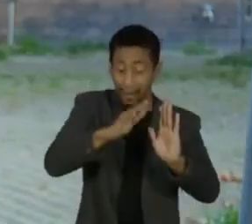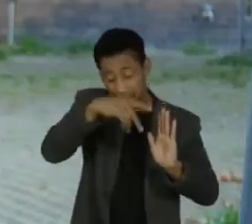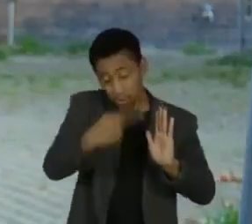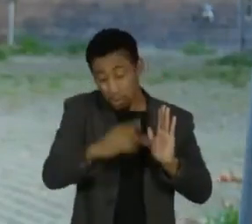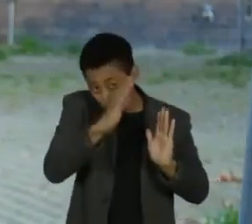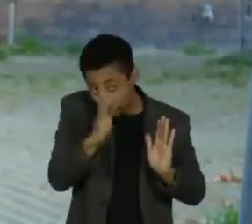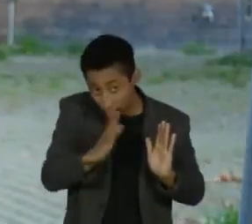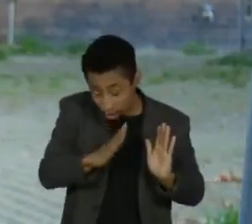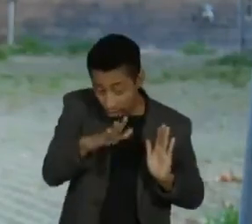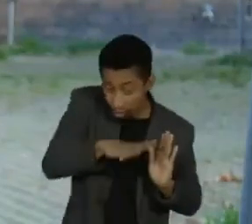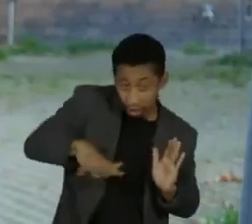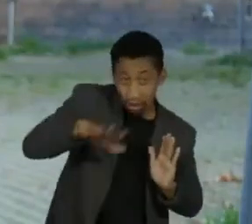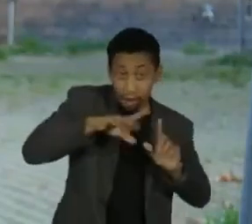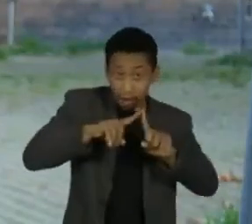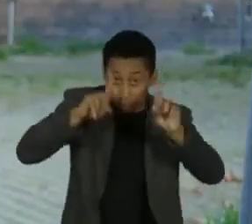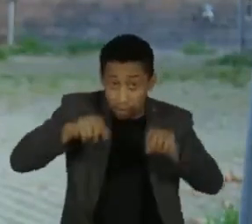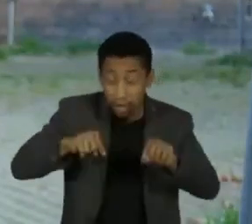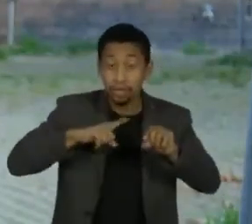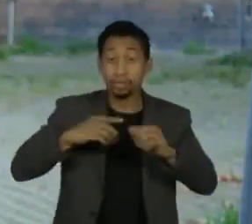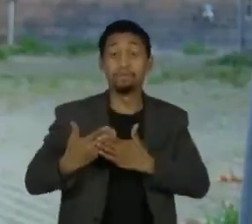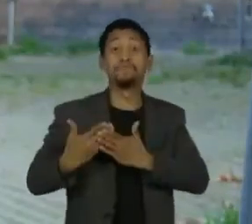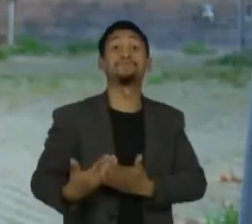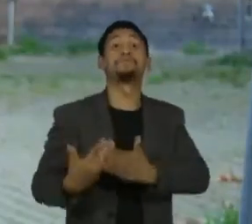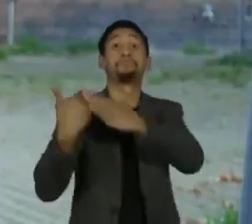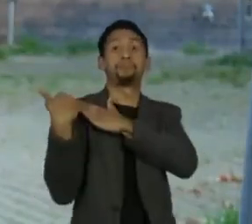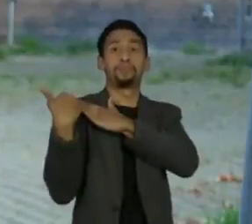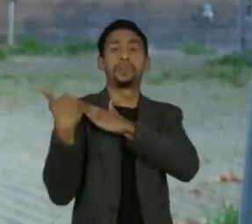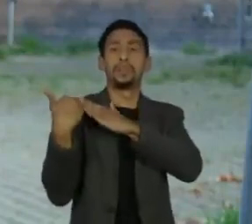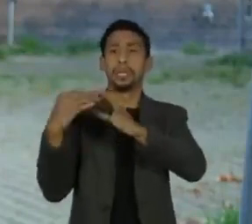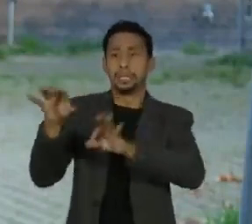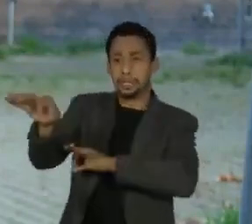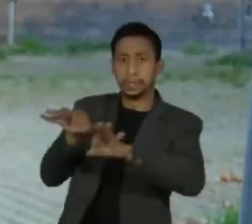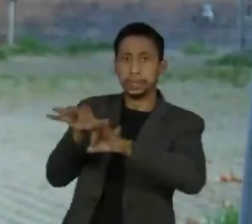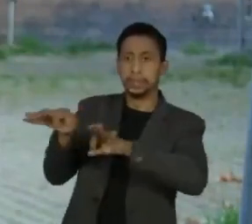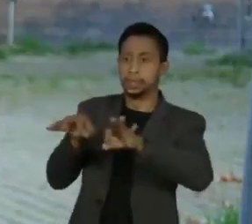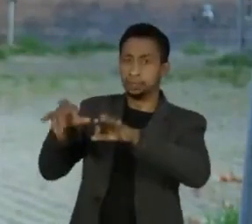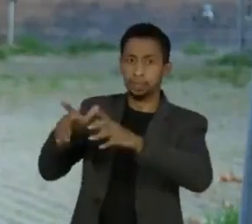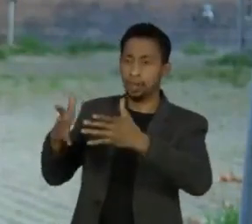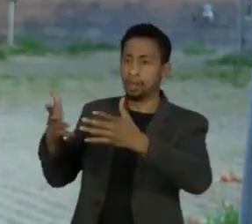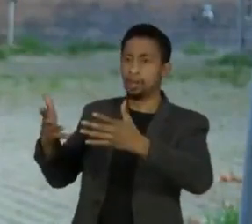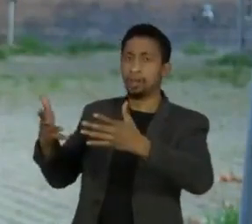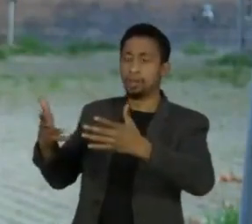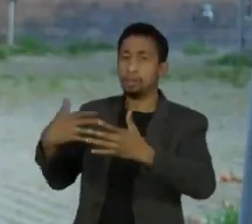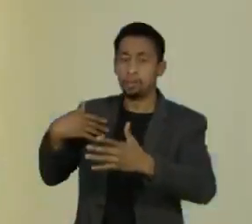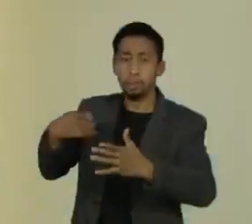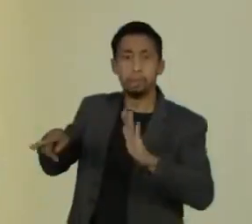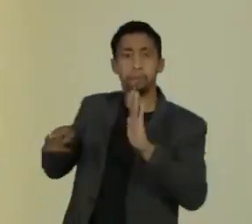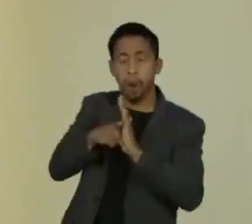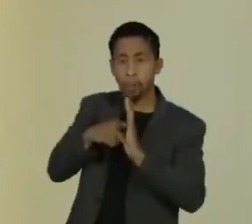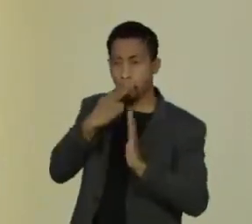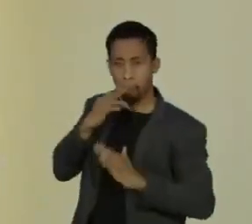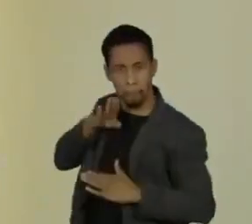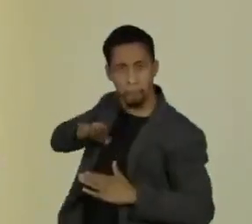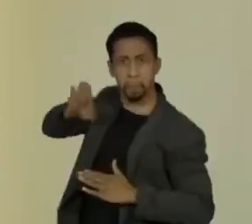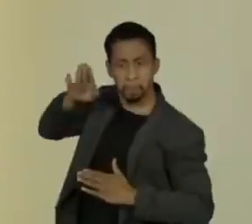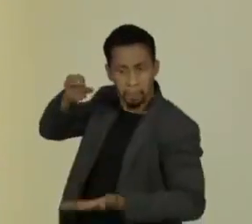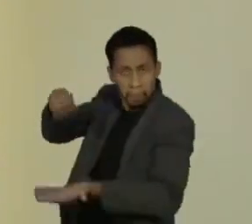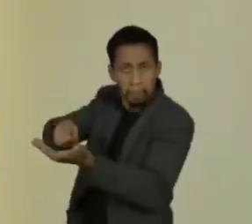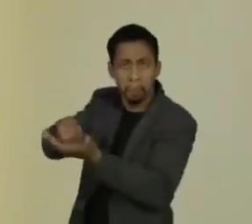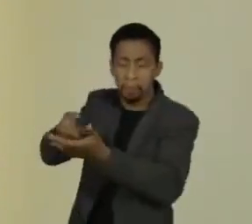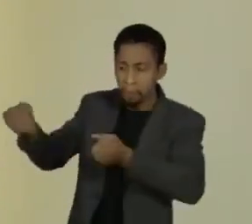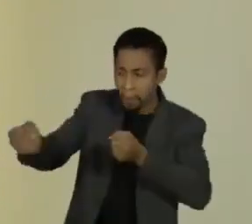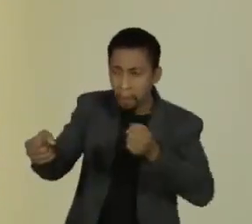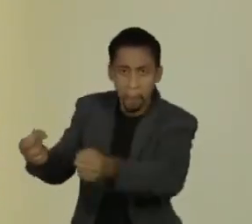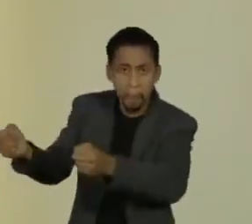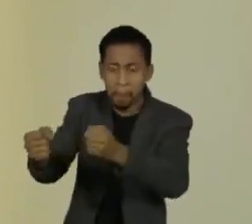entre seus funcionários um dos responsáveis pelos campos de concentração do regime nazista. O historiador alemão